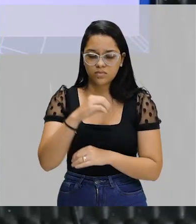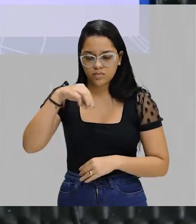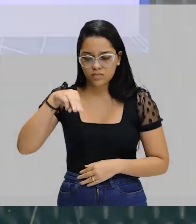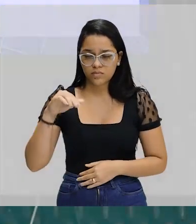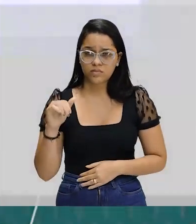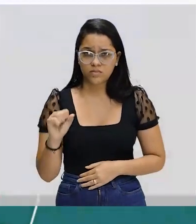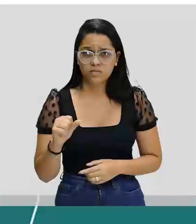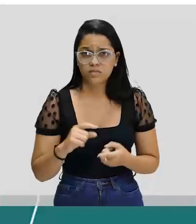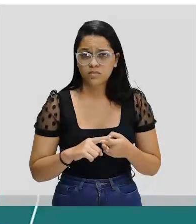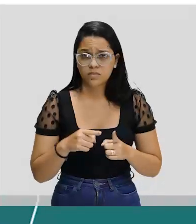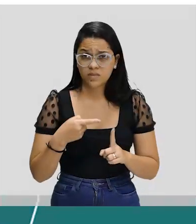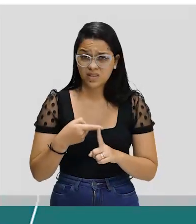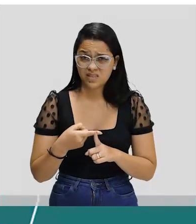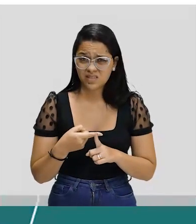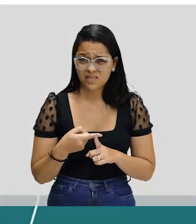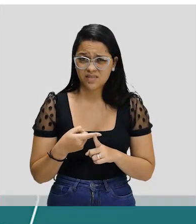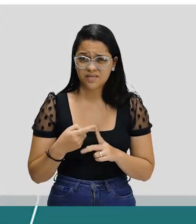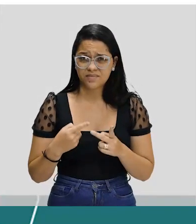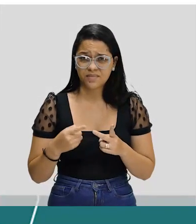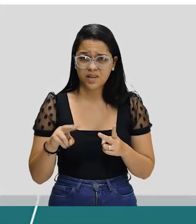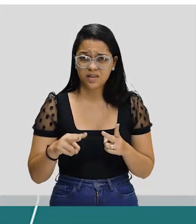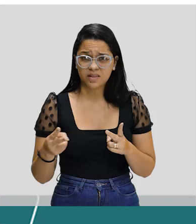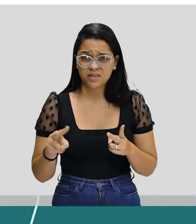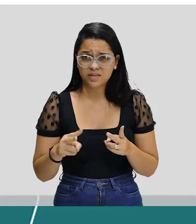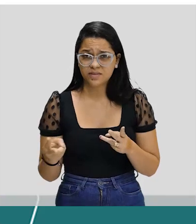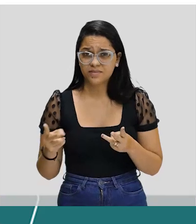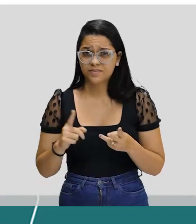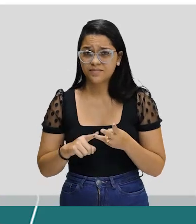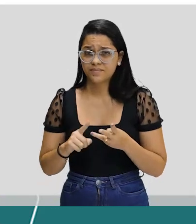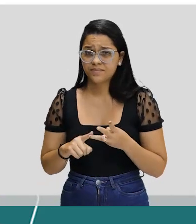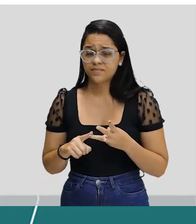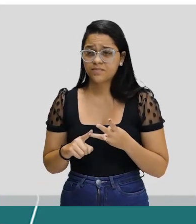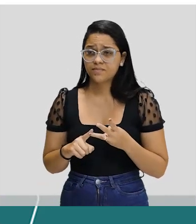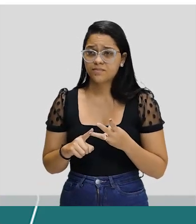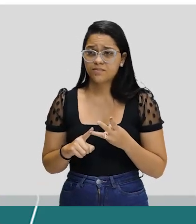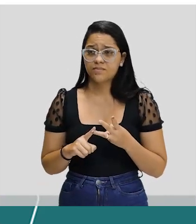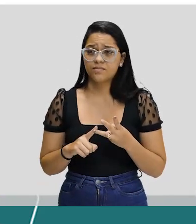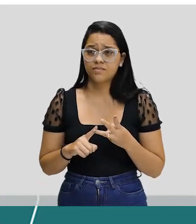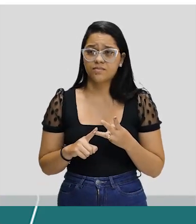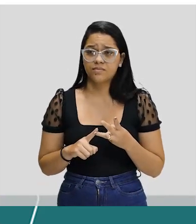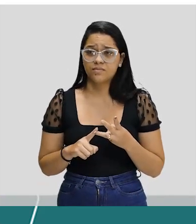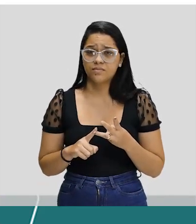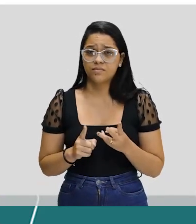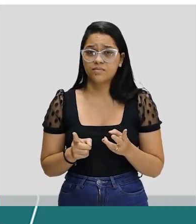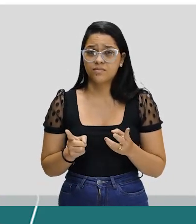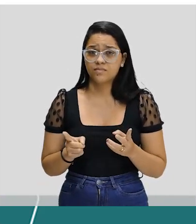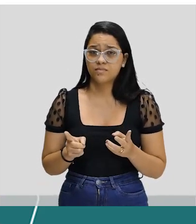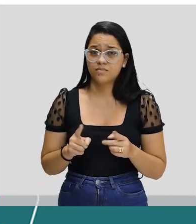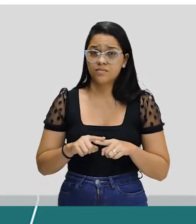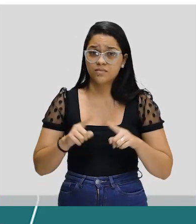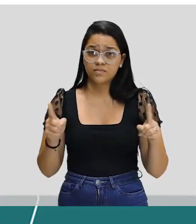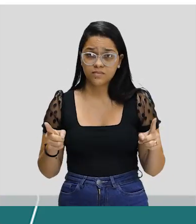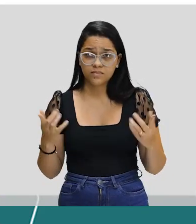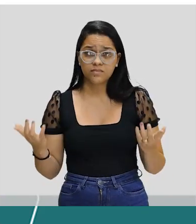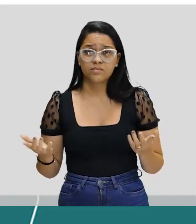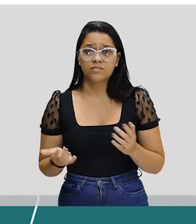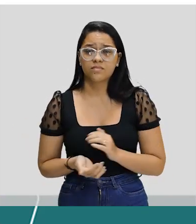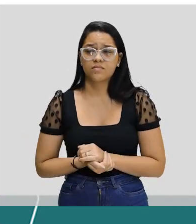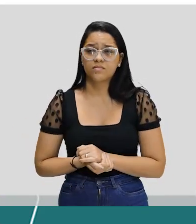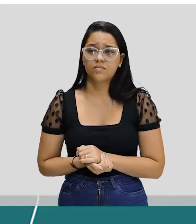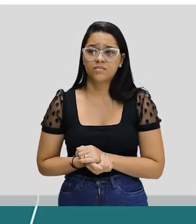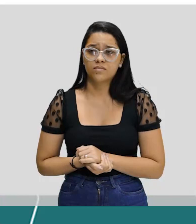É aditiva? É alternativa? É adversativa? Traz oposição?